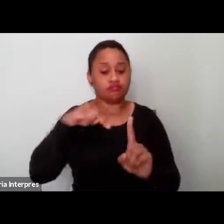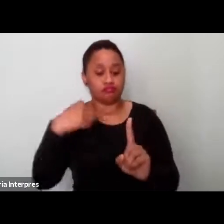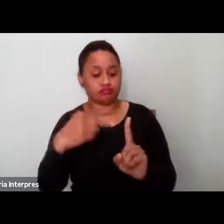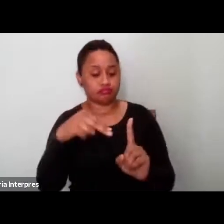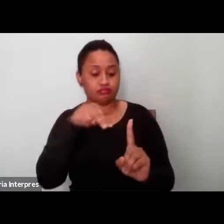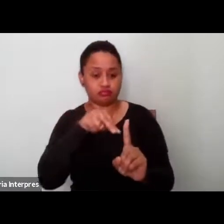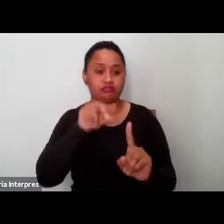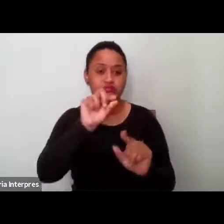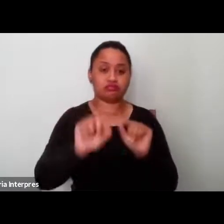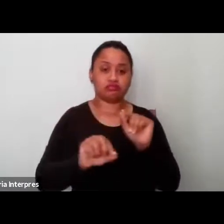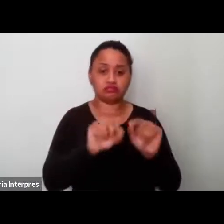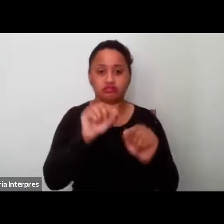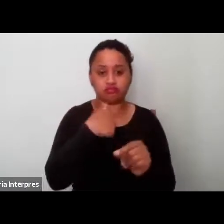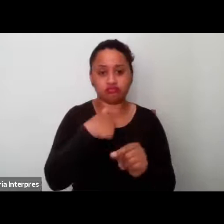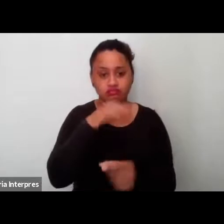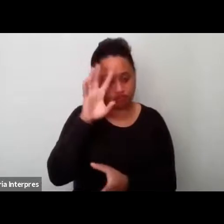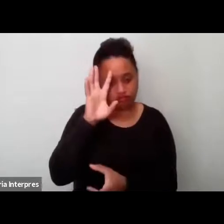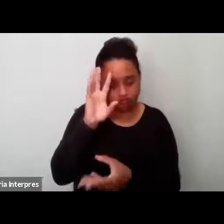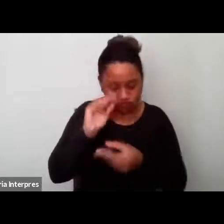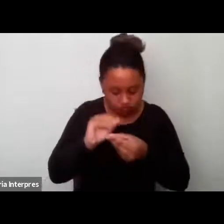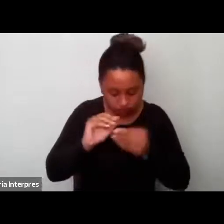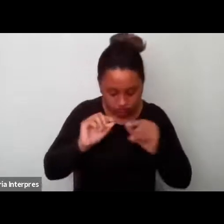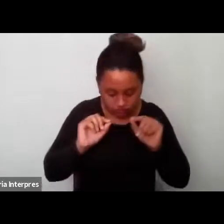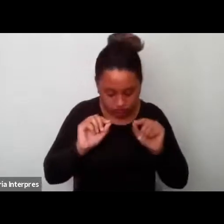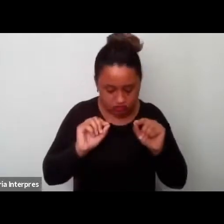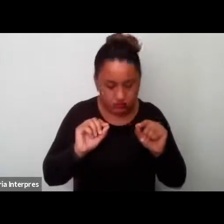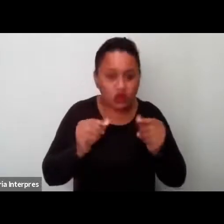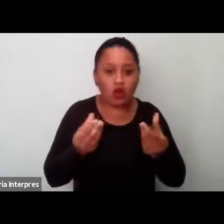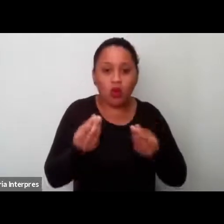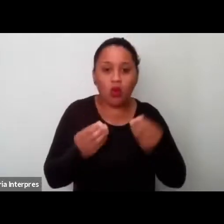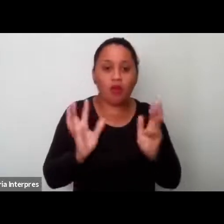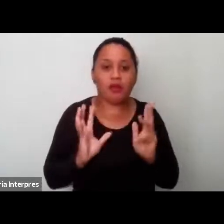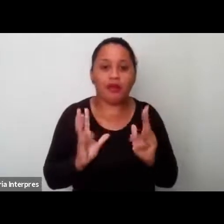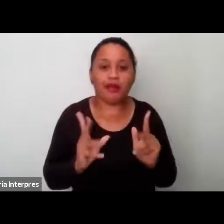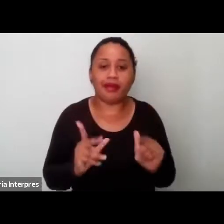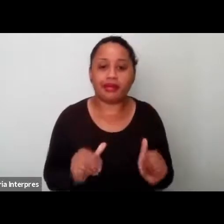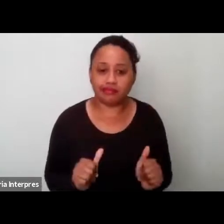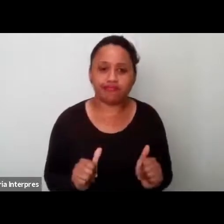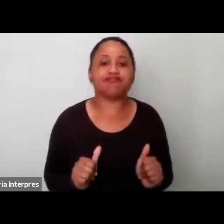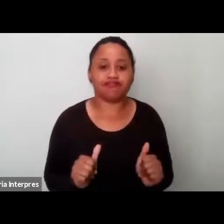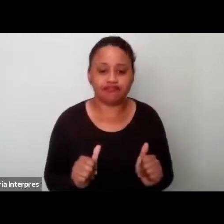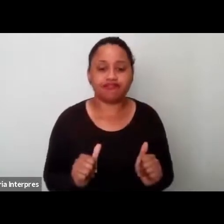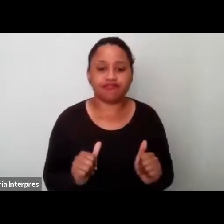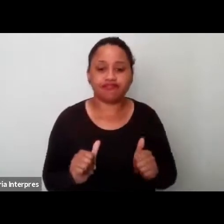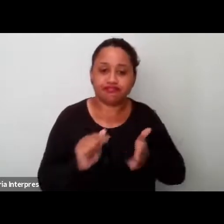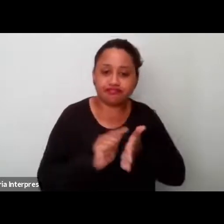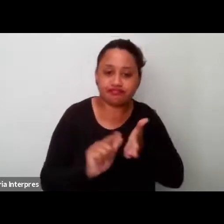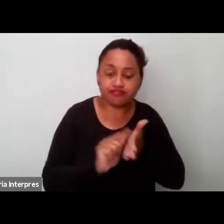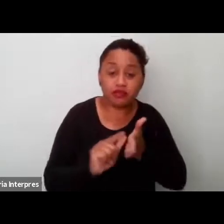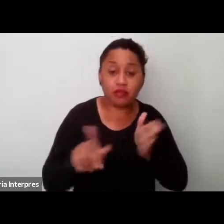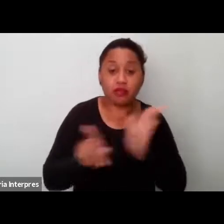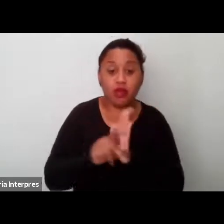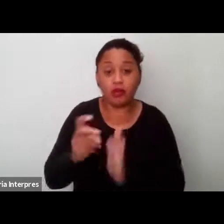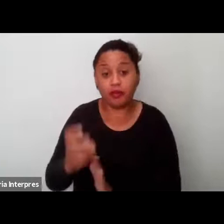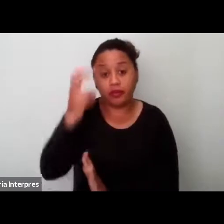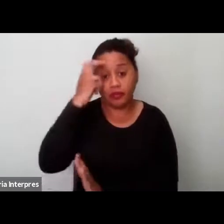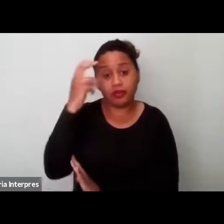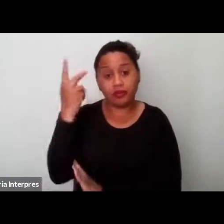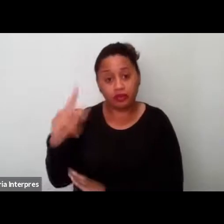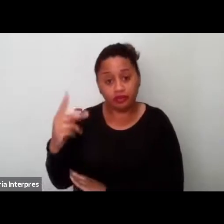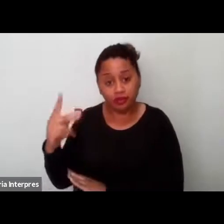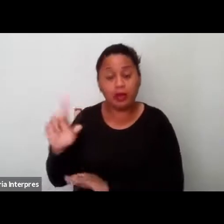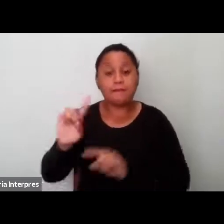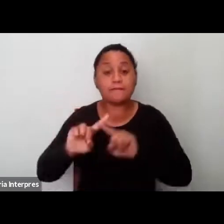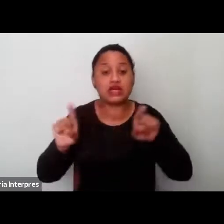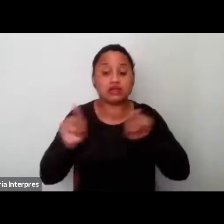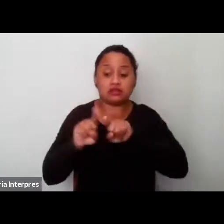concepções, né, de higiene e que essa cultura tem, mas também aos processos,